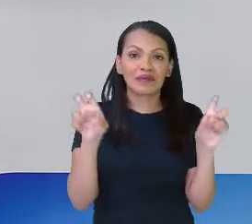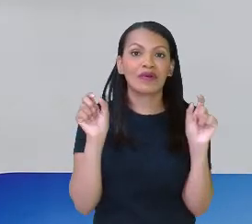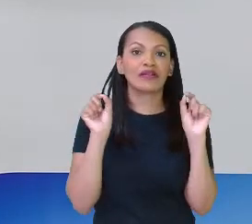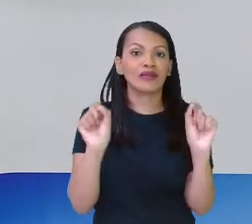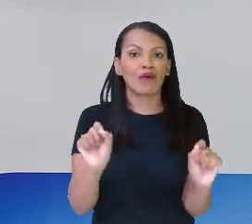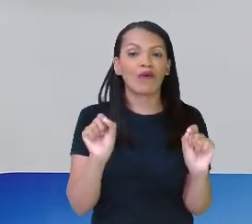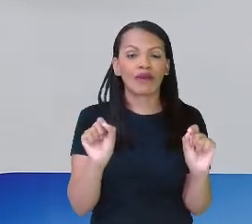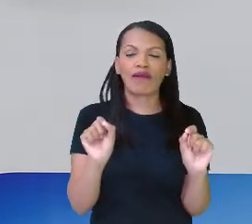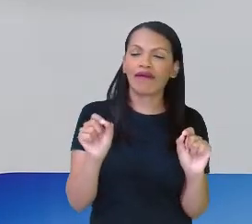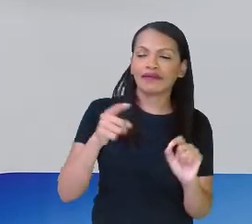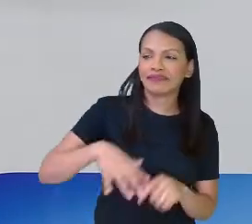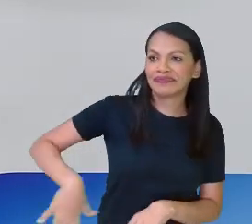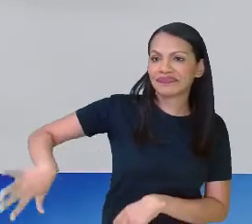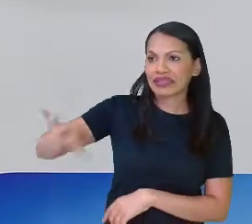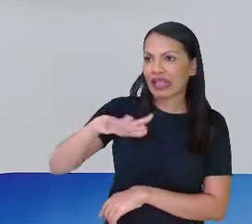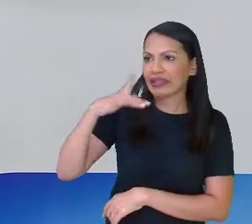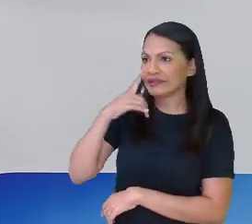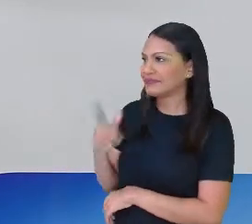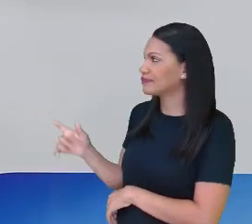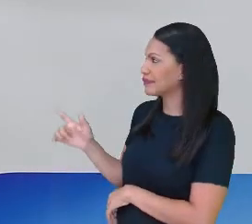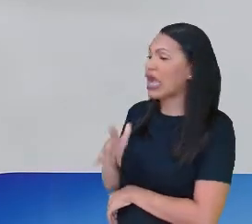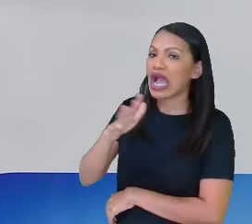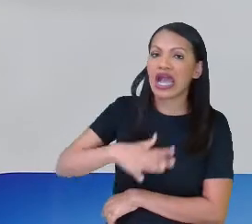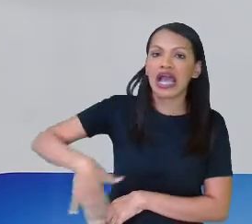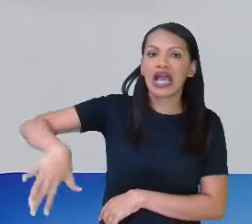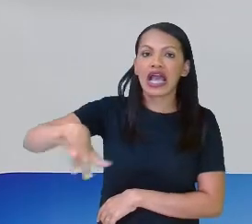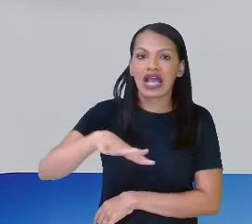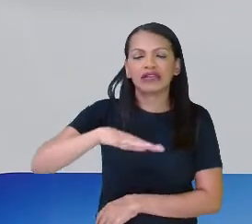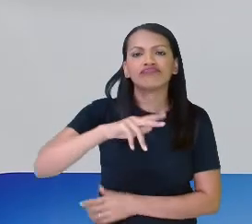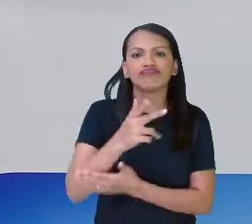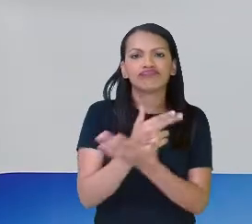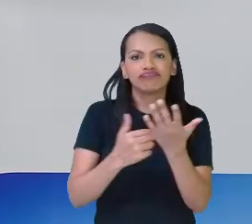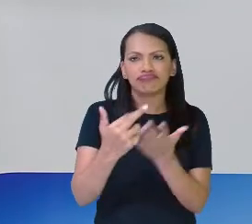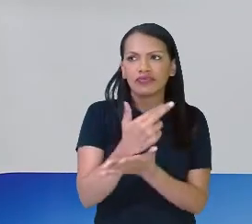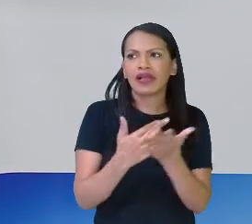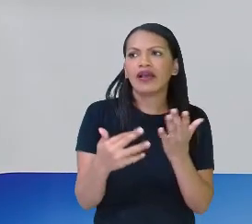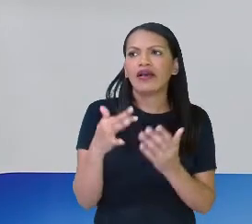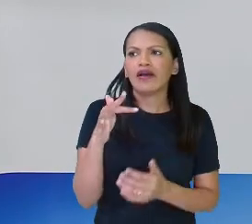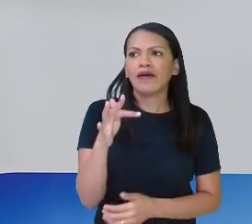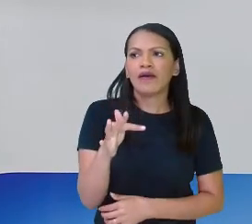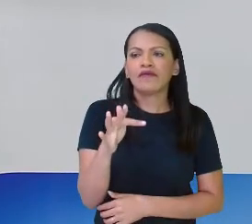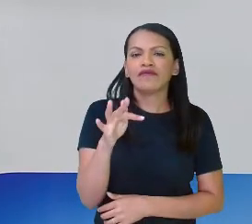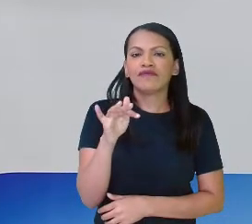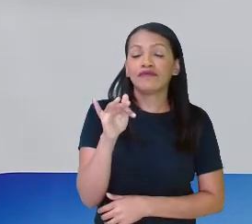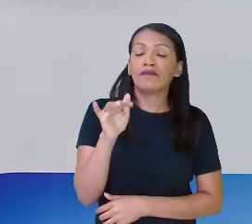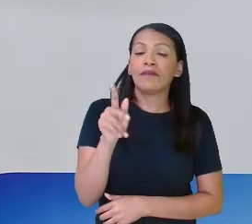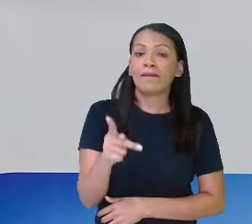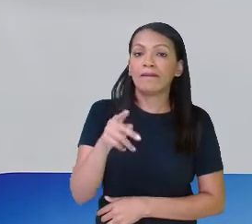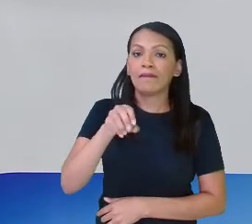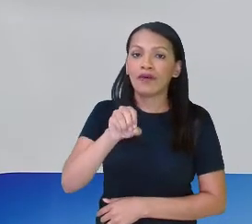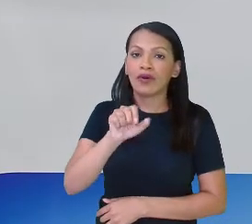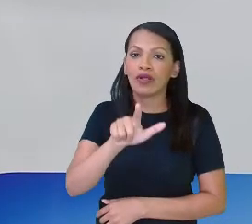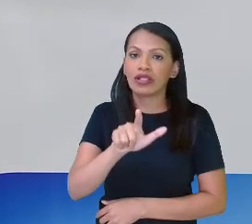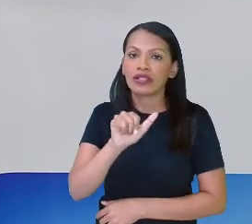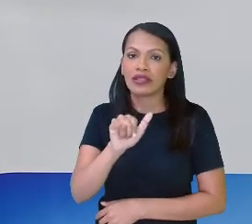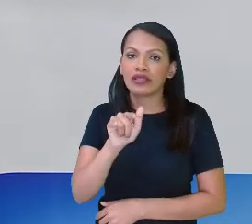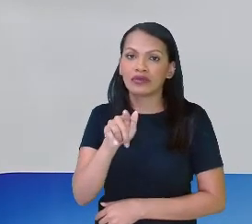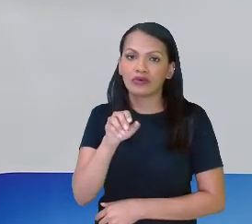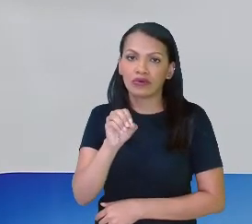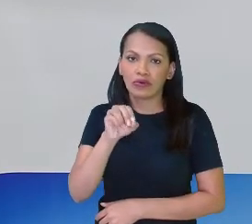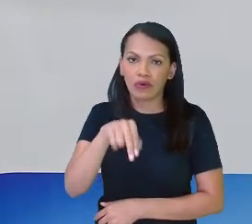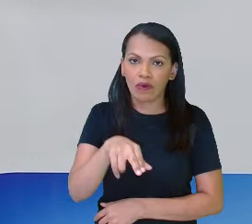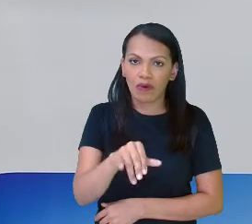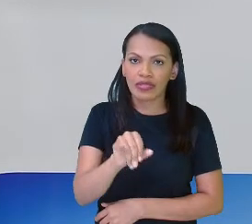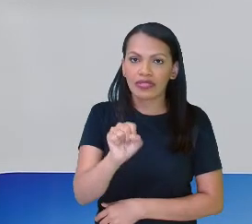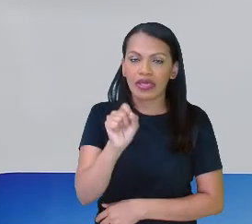área de figuras poligonais desenhadas em malha, pois é, sabe o que é malha aqui? A malha